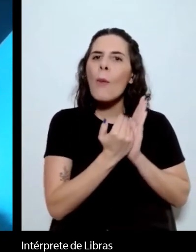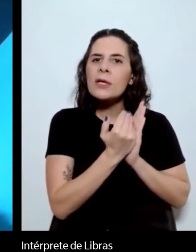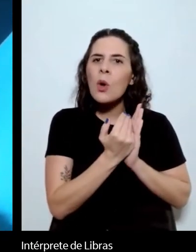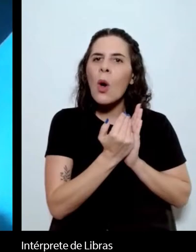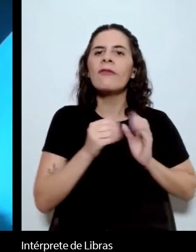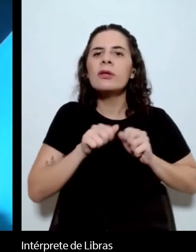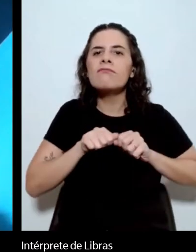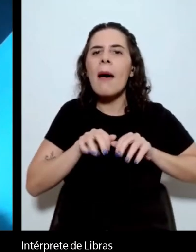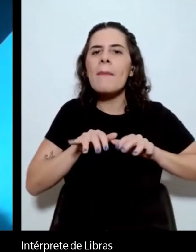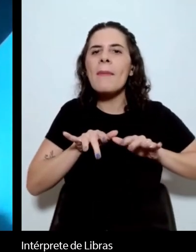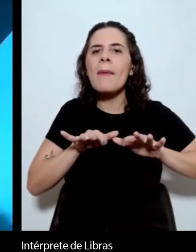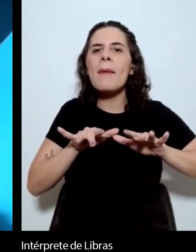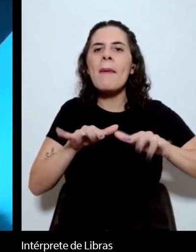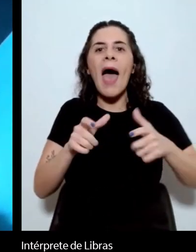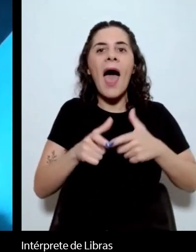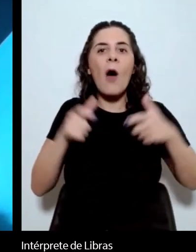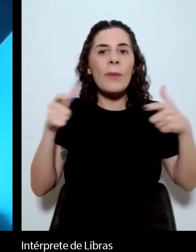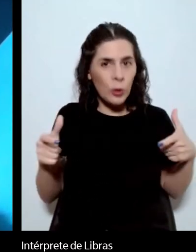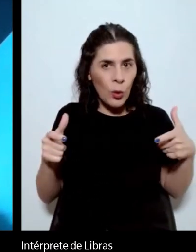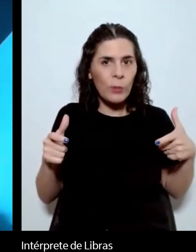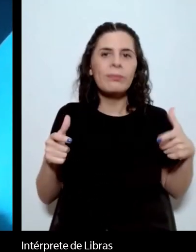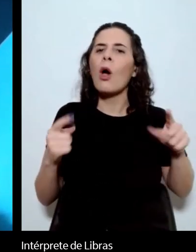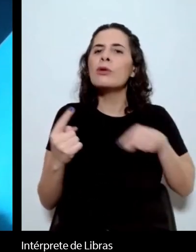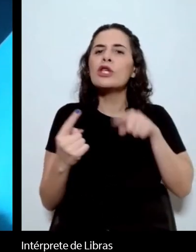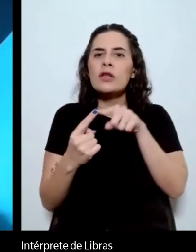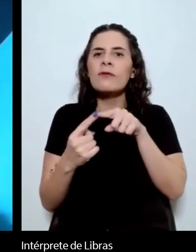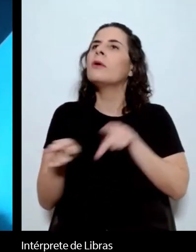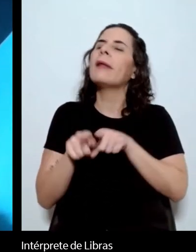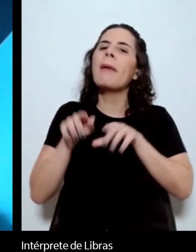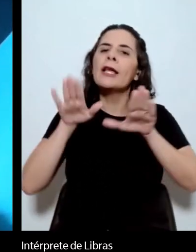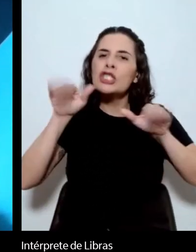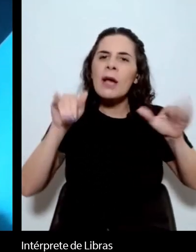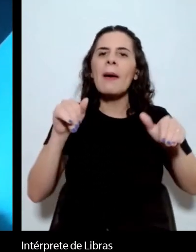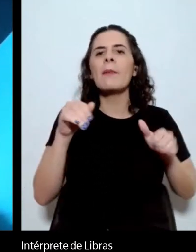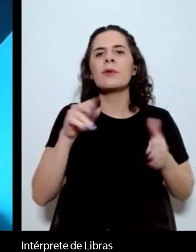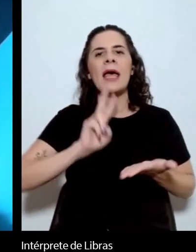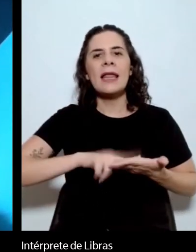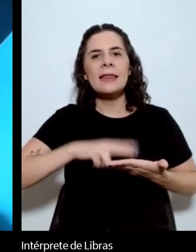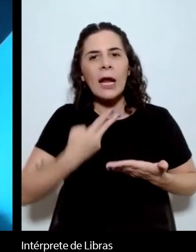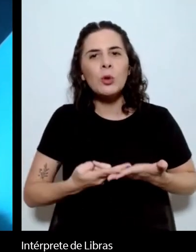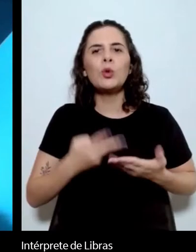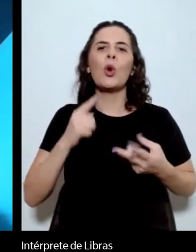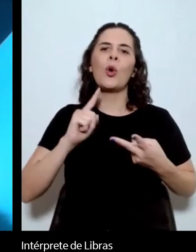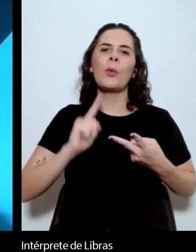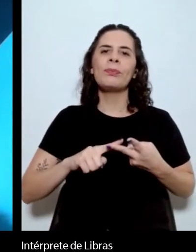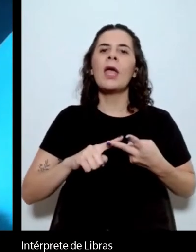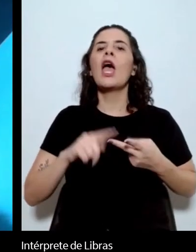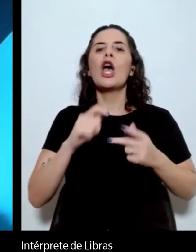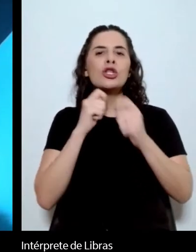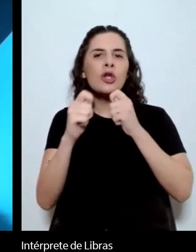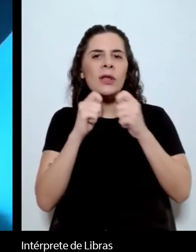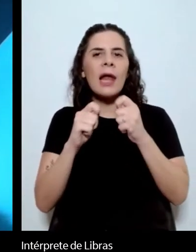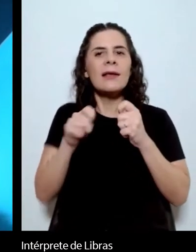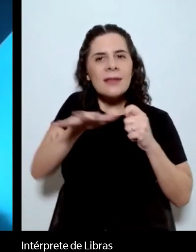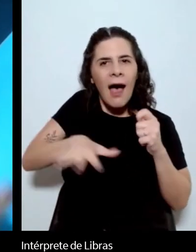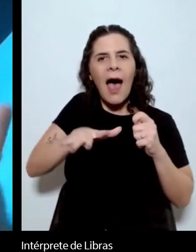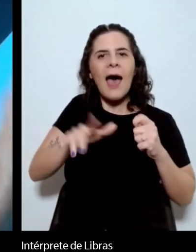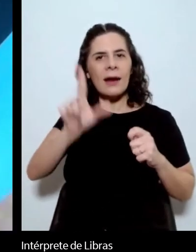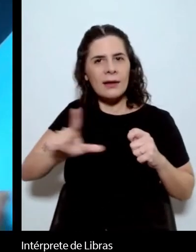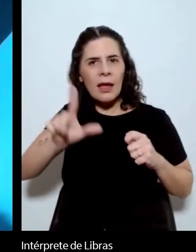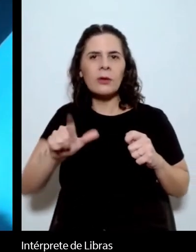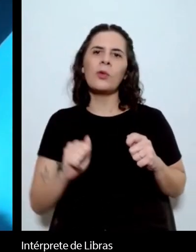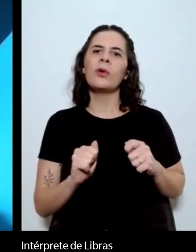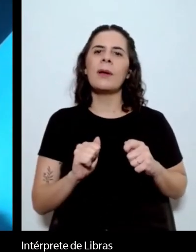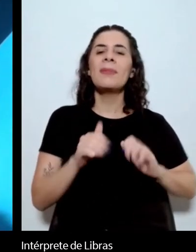passamos a incluir no mapeamento tradutores, jornalistas literários, editores, agentes literários,